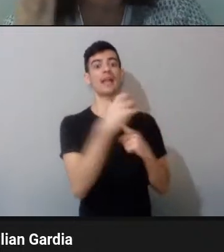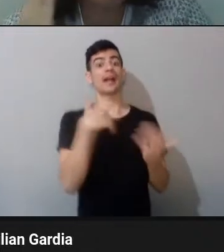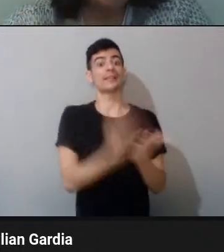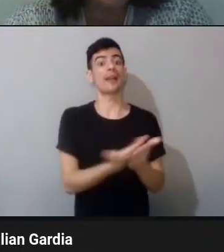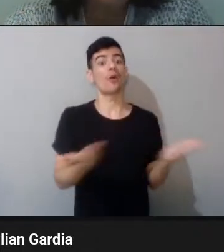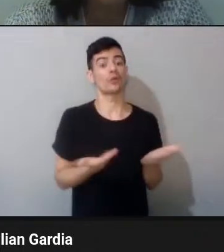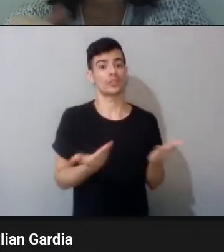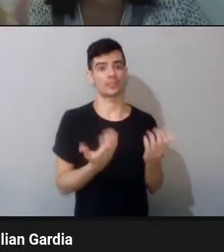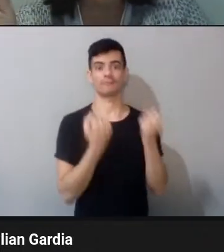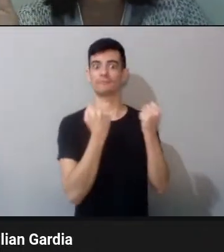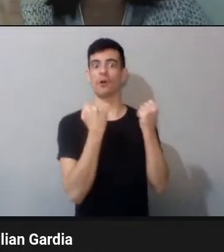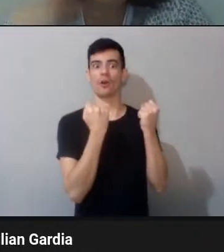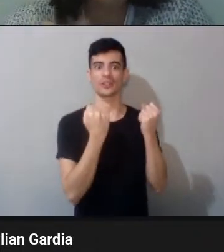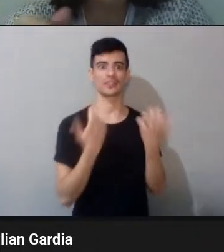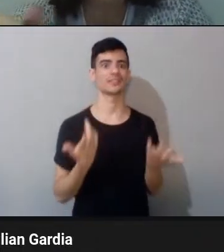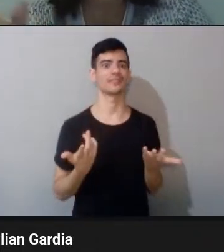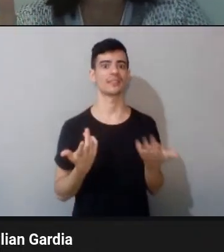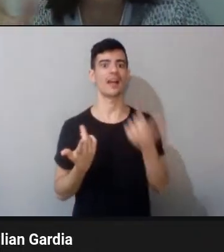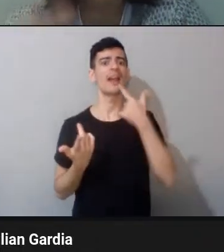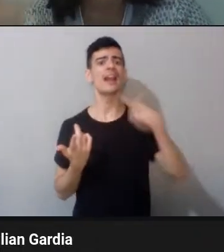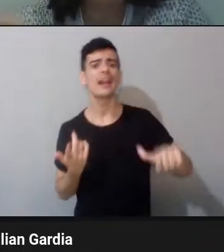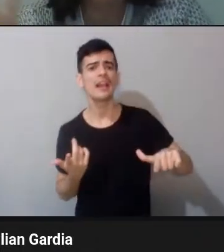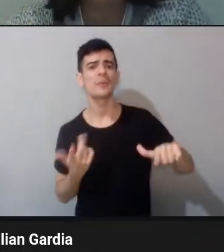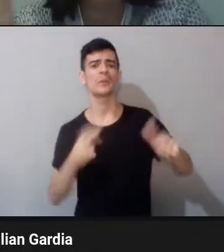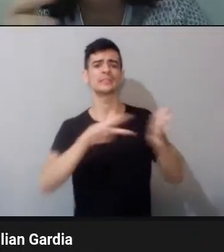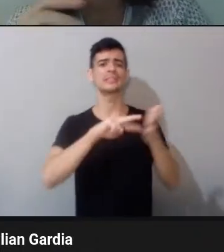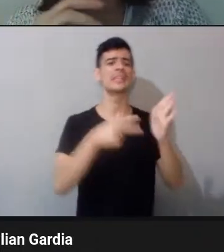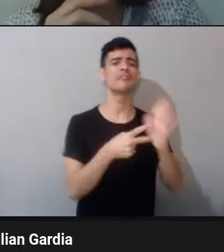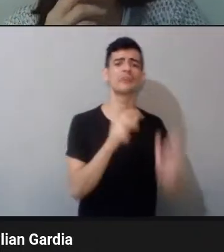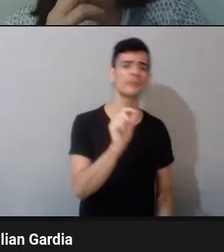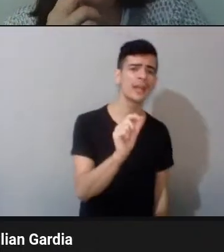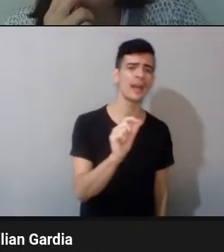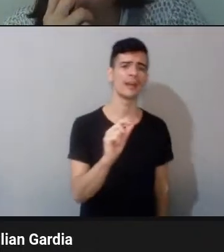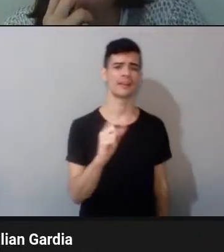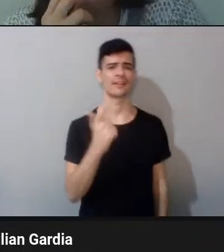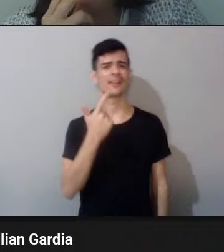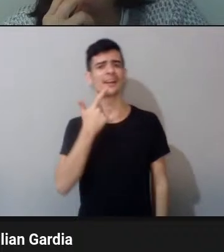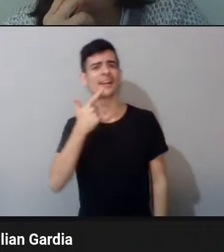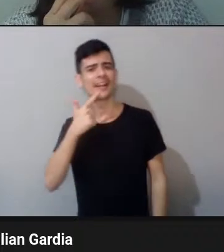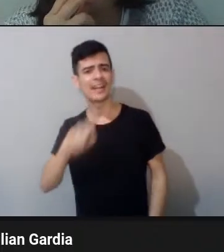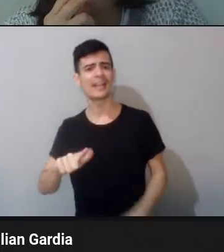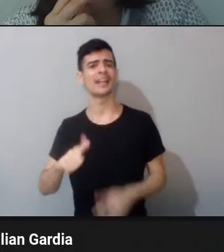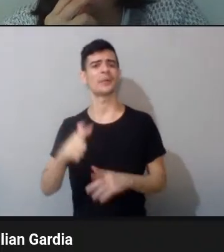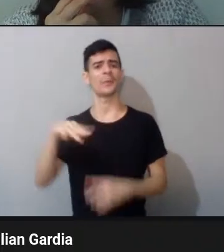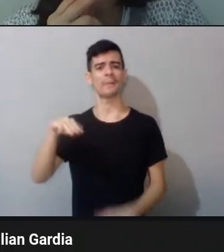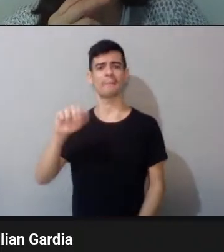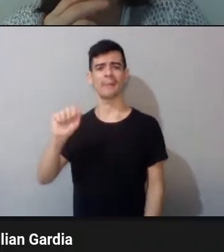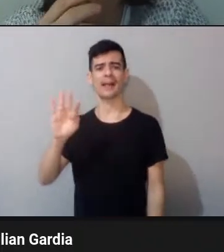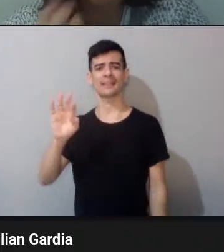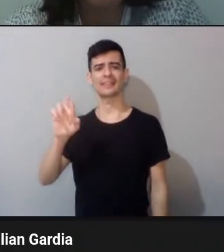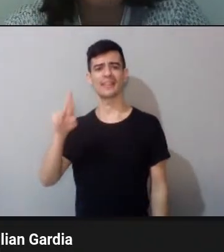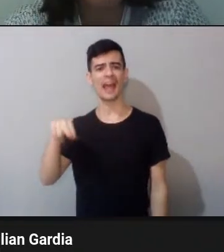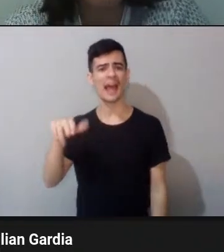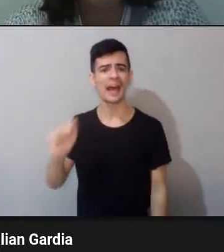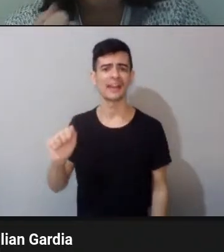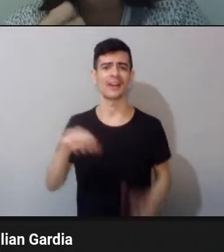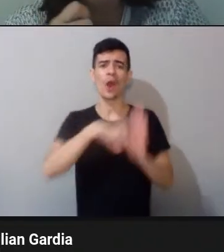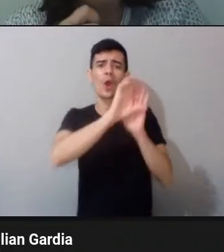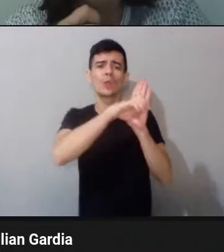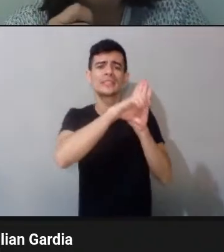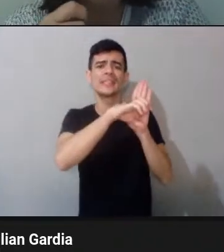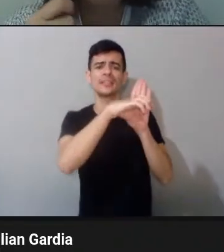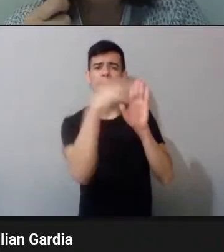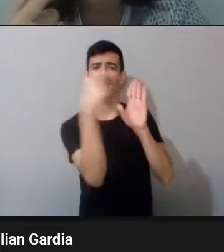O que é língua, o que é língua materna, esses conceitos, né, que a gente se agarra como certezas,